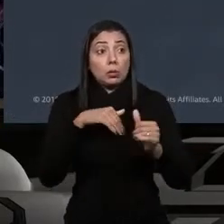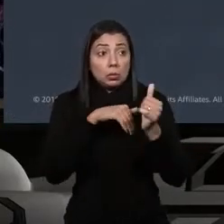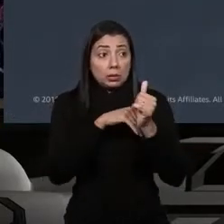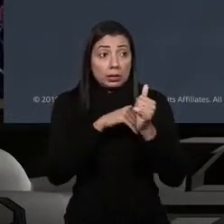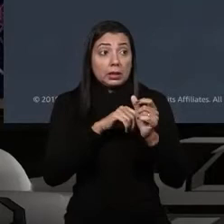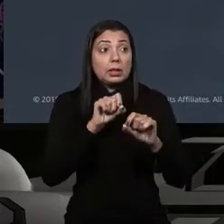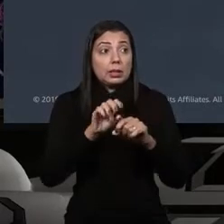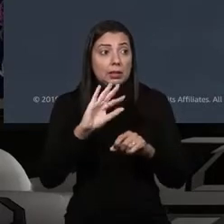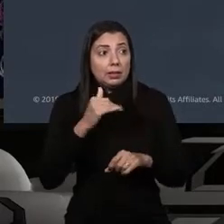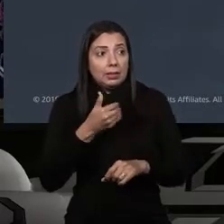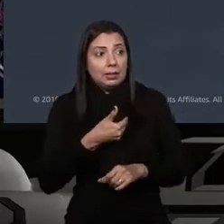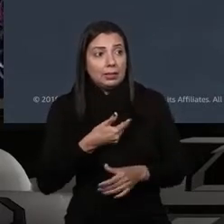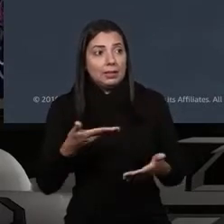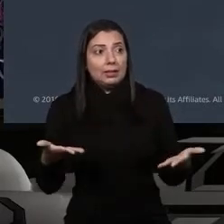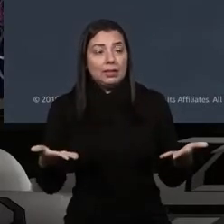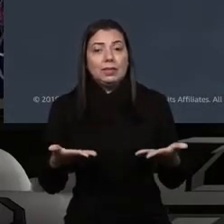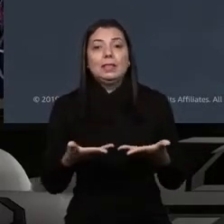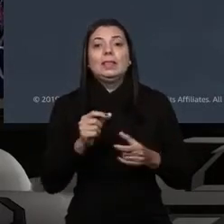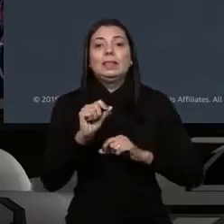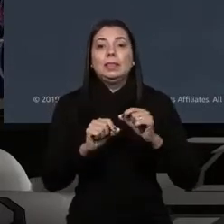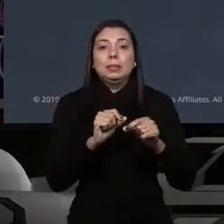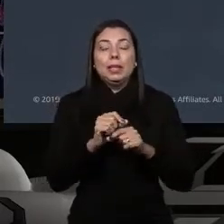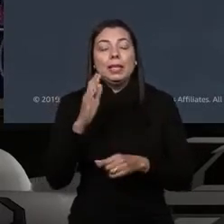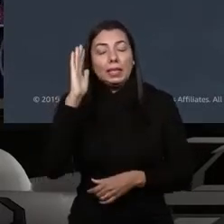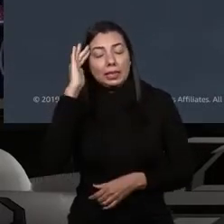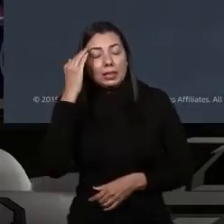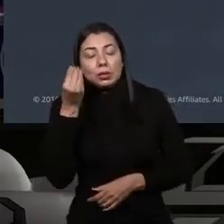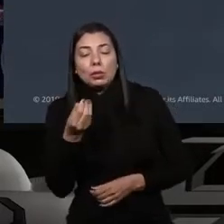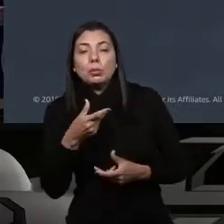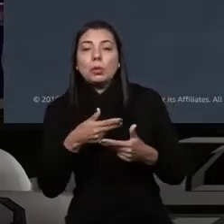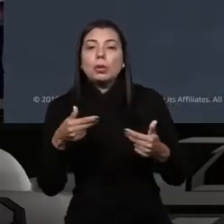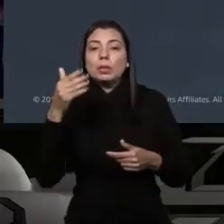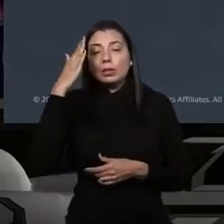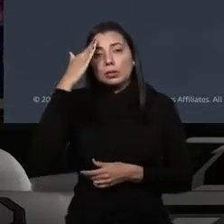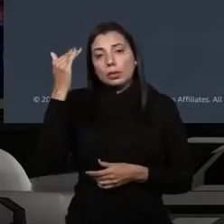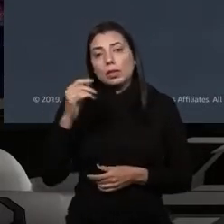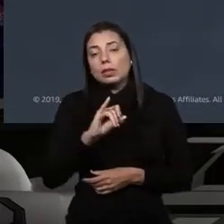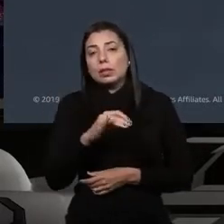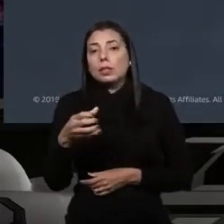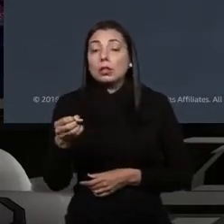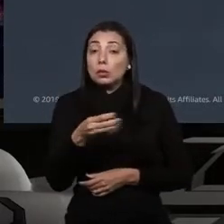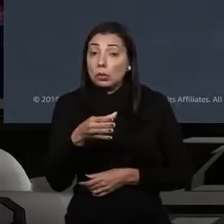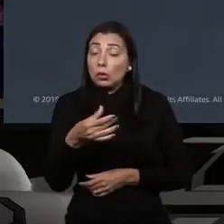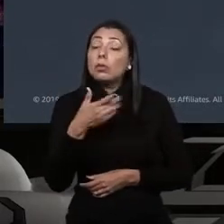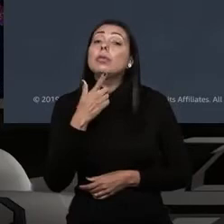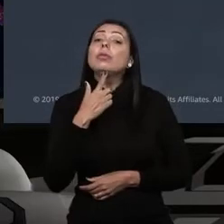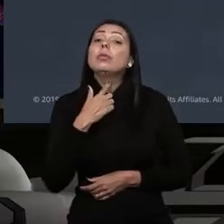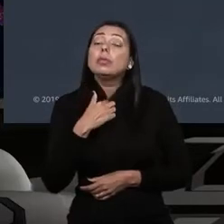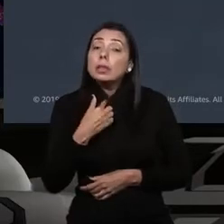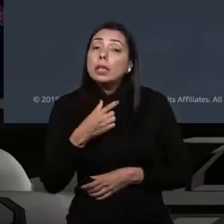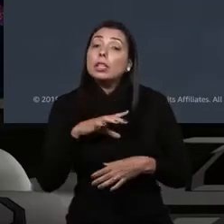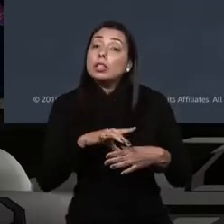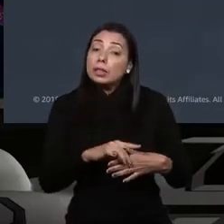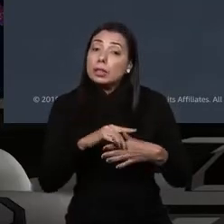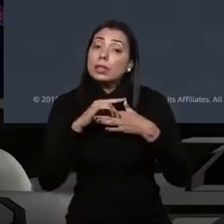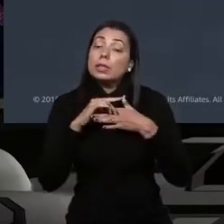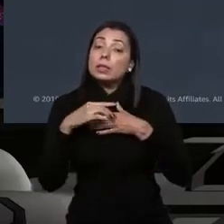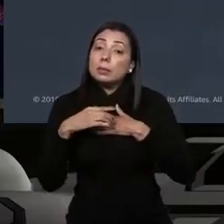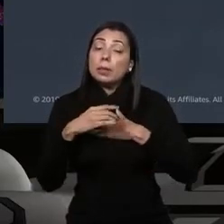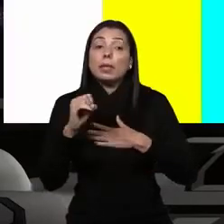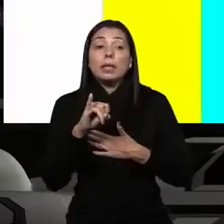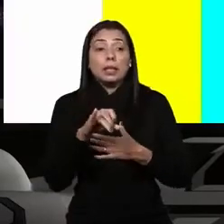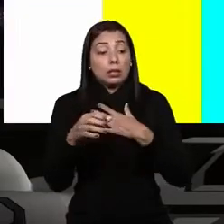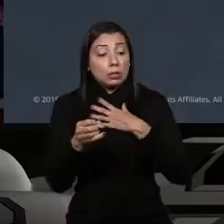a gente da Amazon entende como sendo fator de sucesso na inovação, é a vontade da liderança pra inovar.